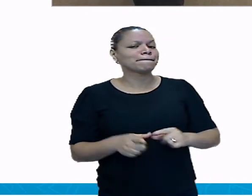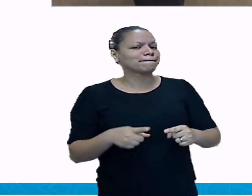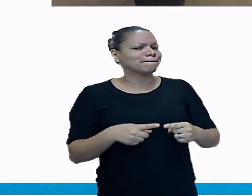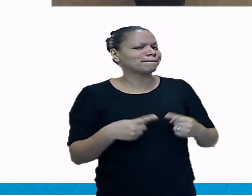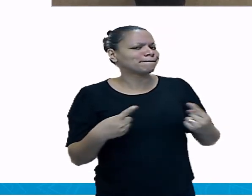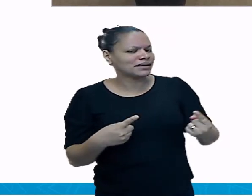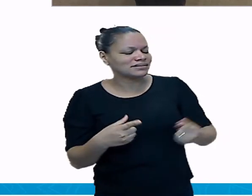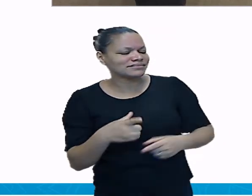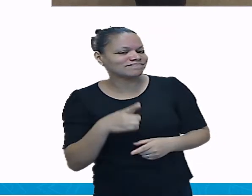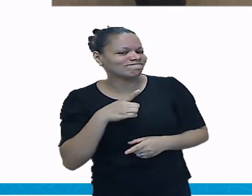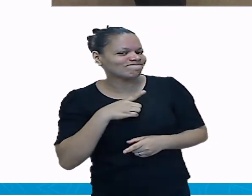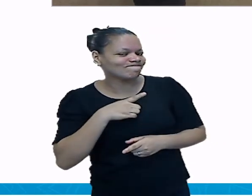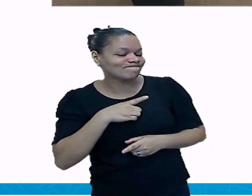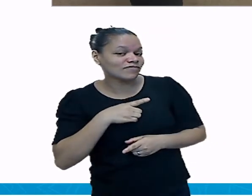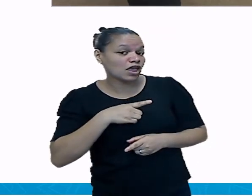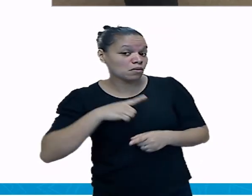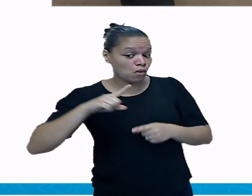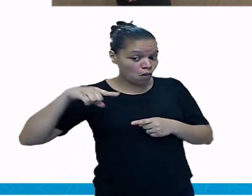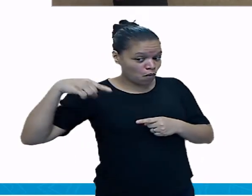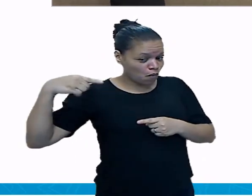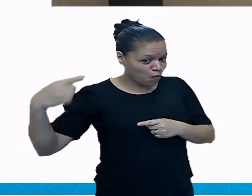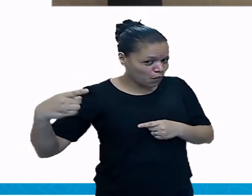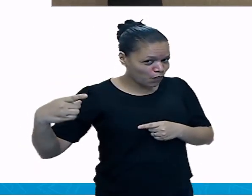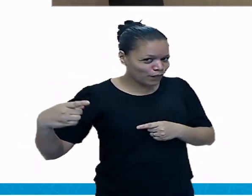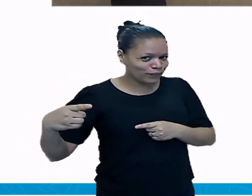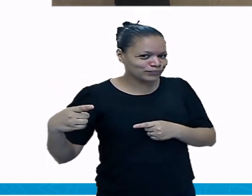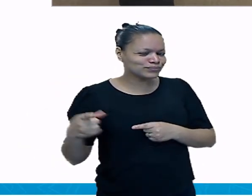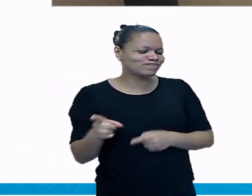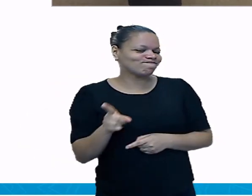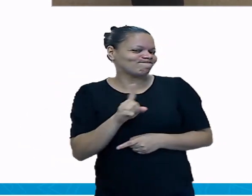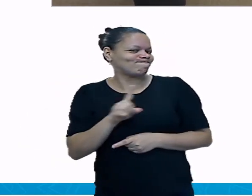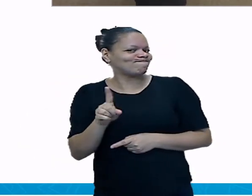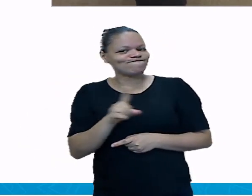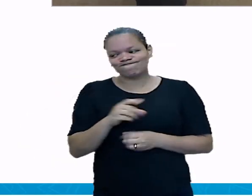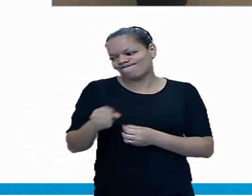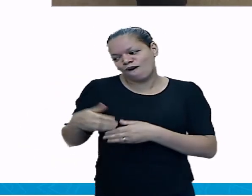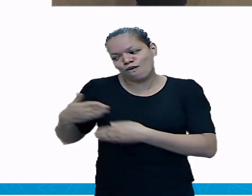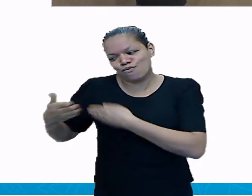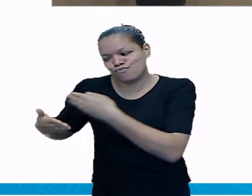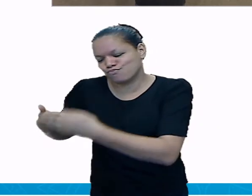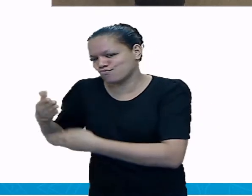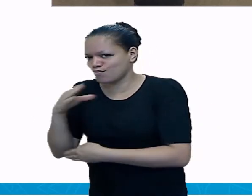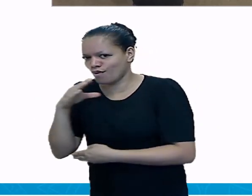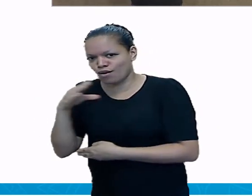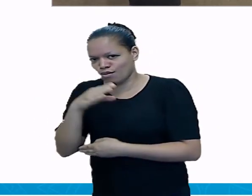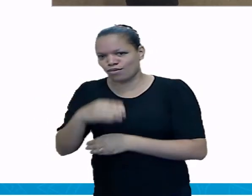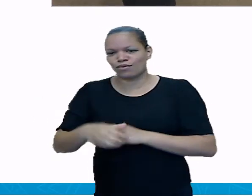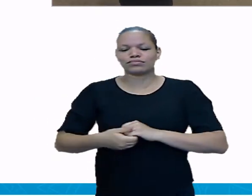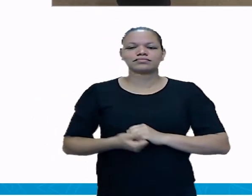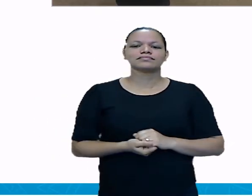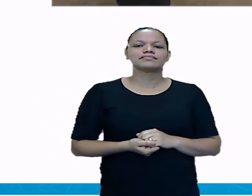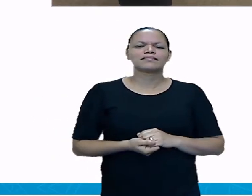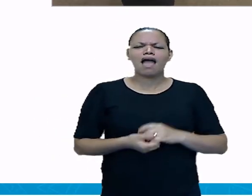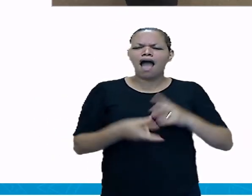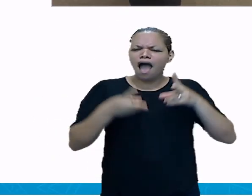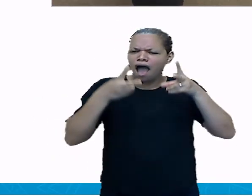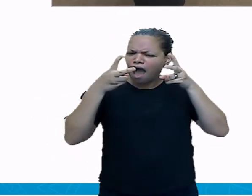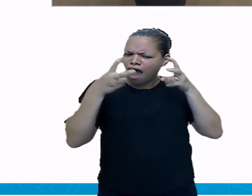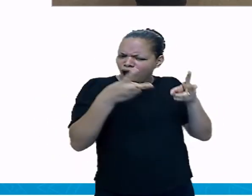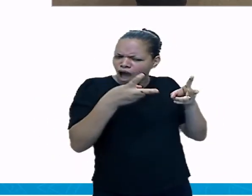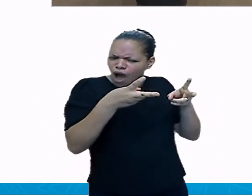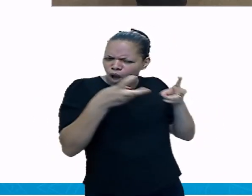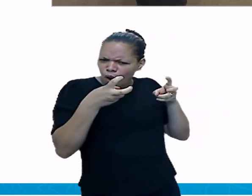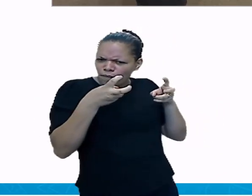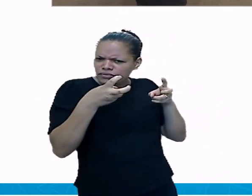condutores, também conhecidos como isolantes térmicos. Observe as imagens